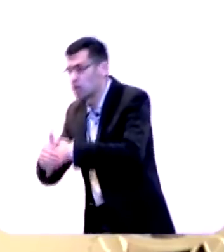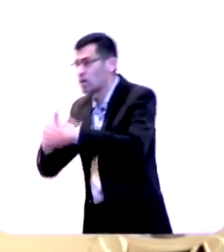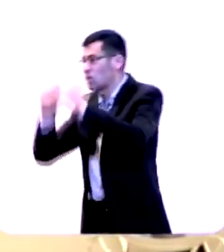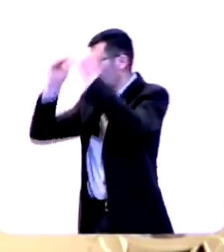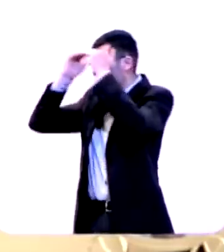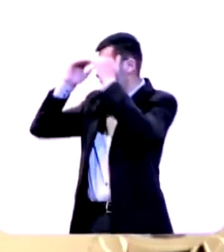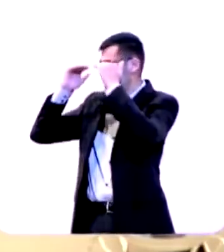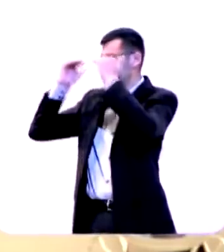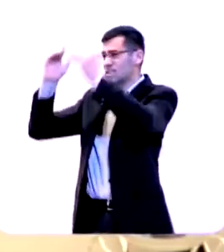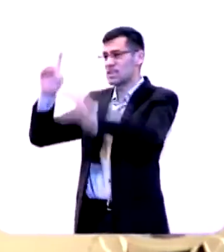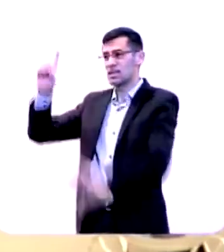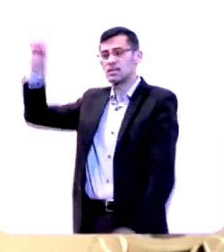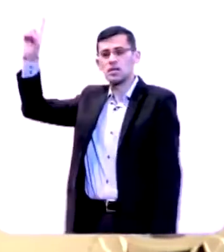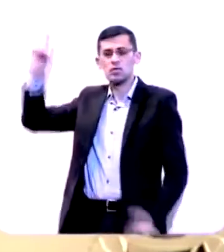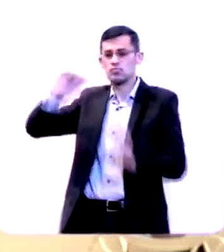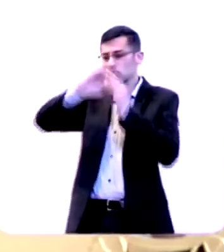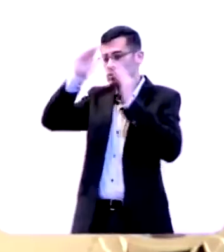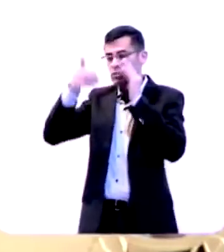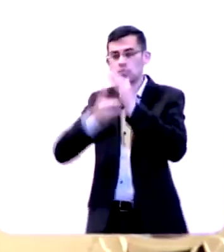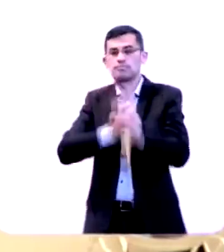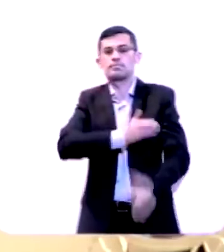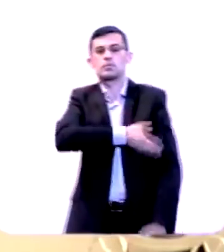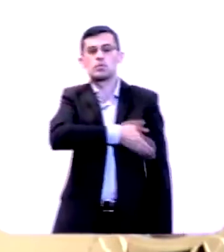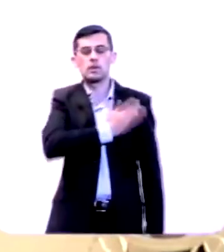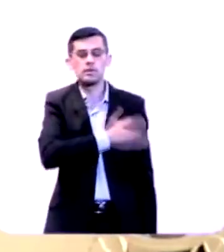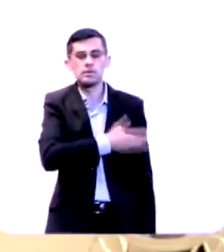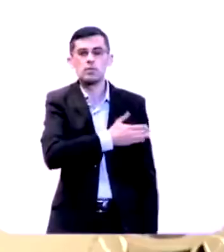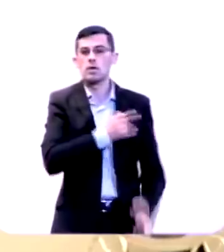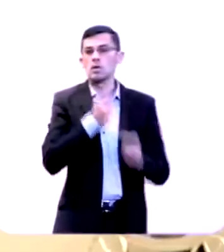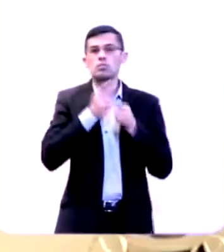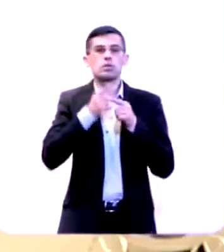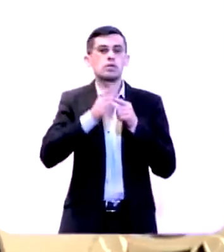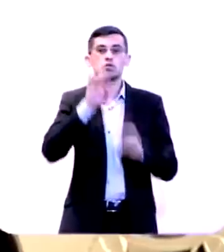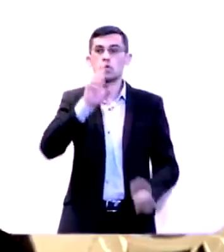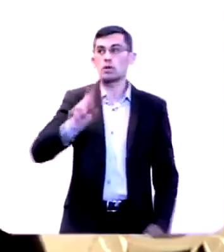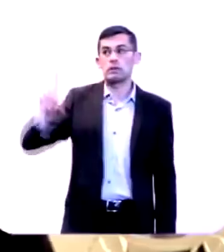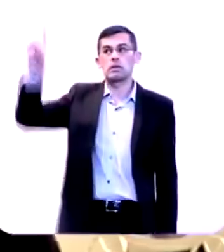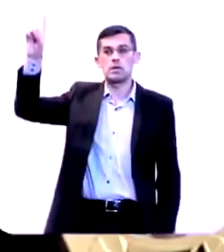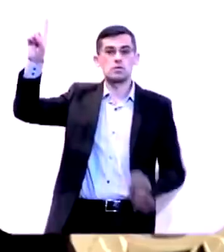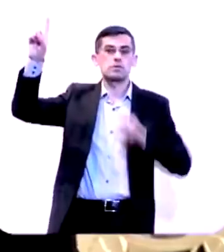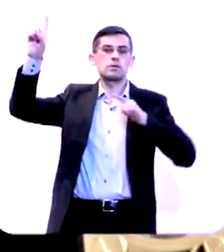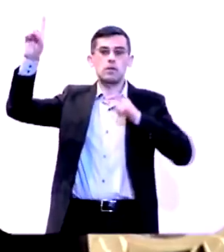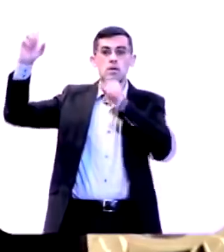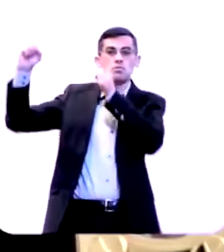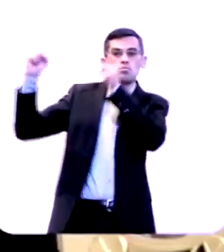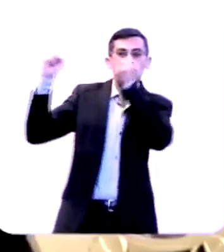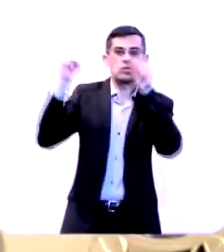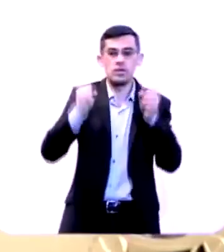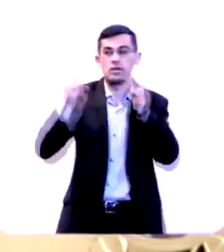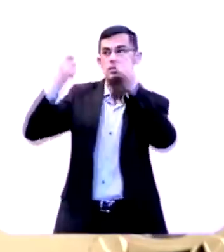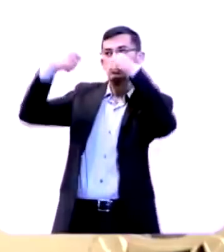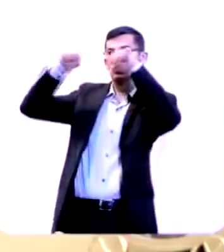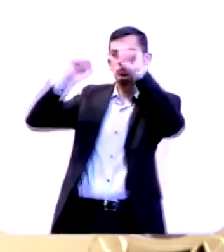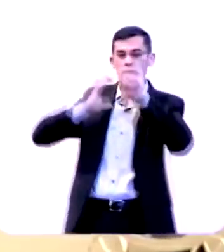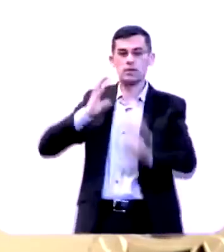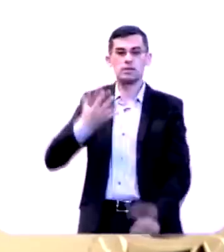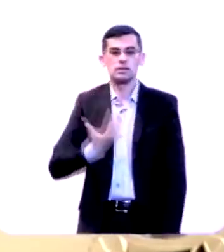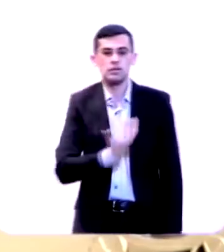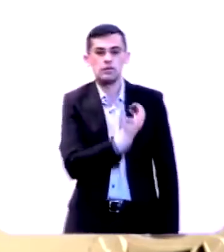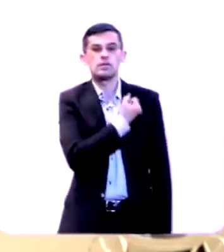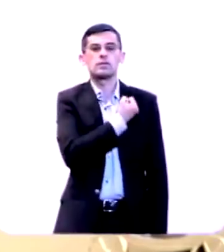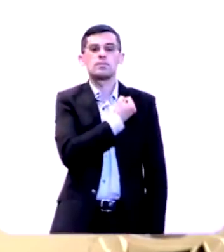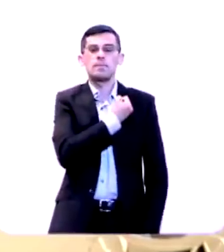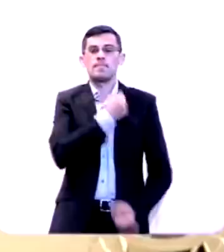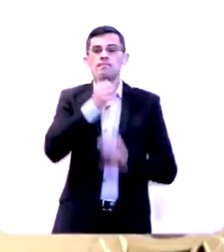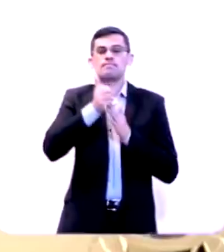completamente ao Senhor porque só ele tem poder de nos salvar de